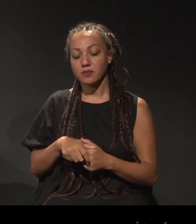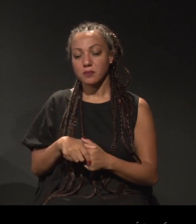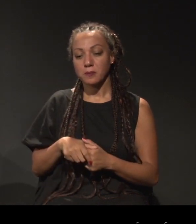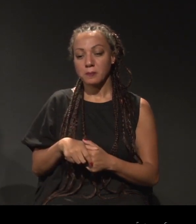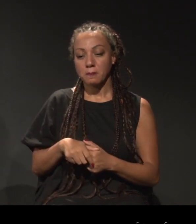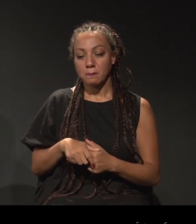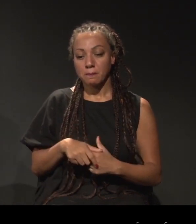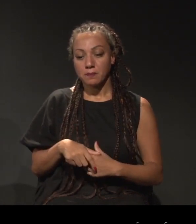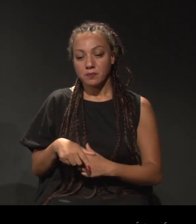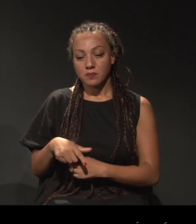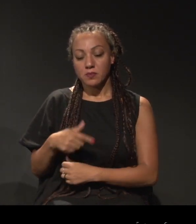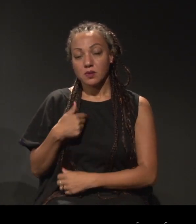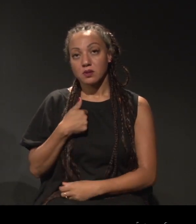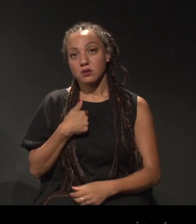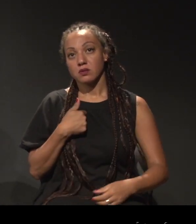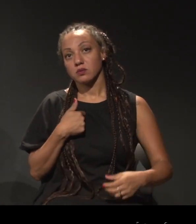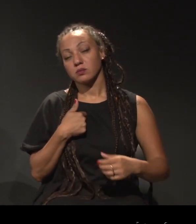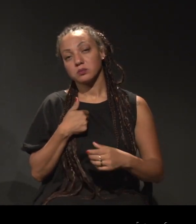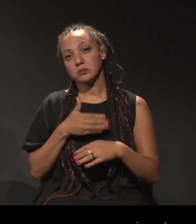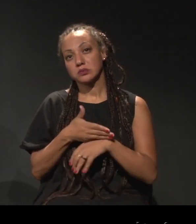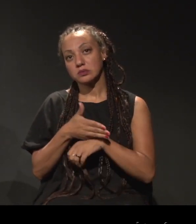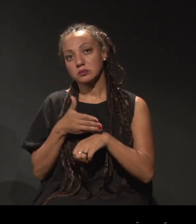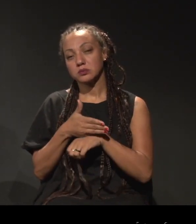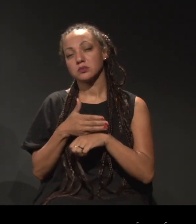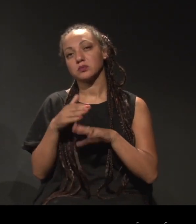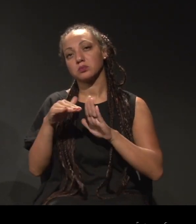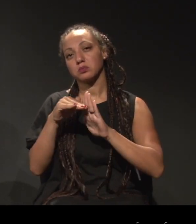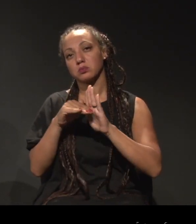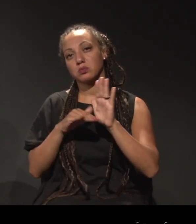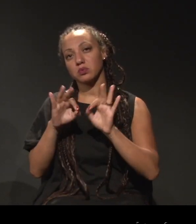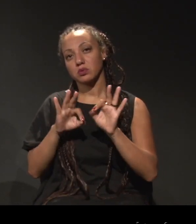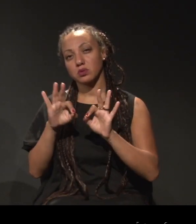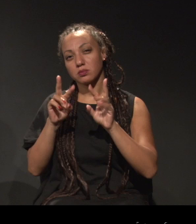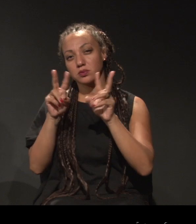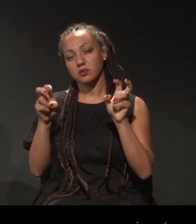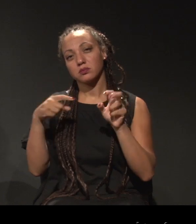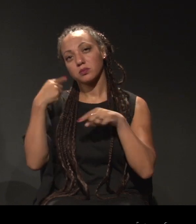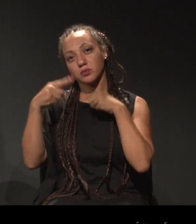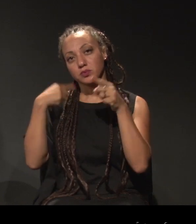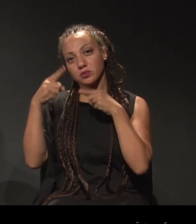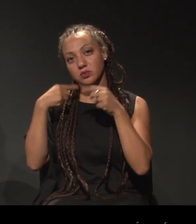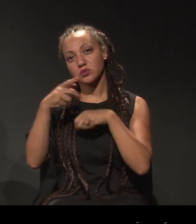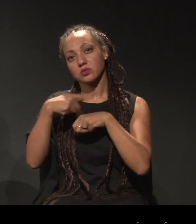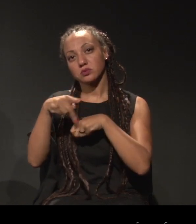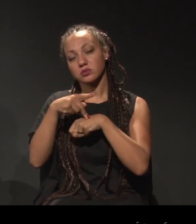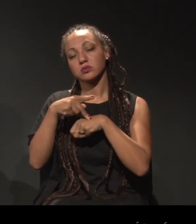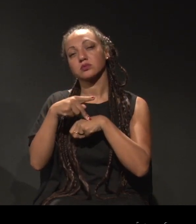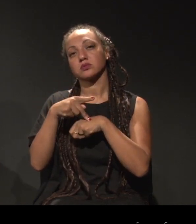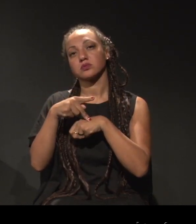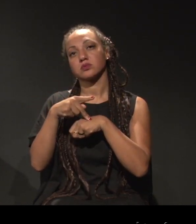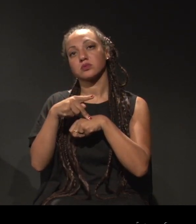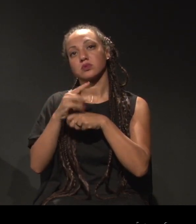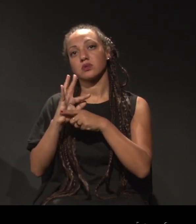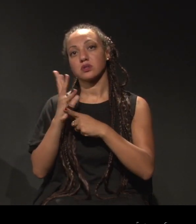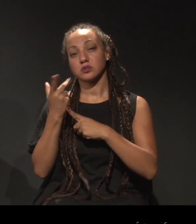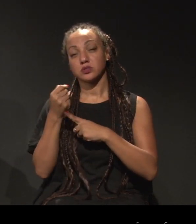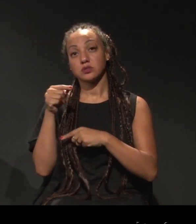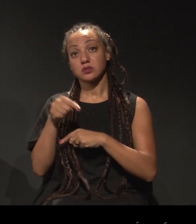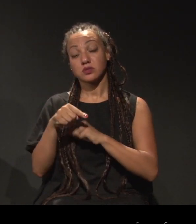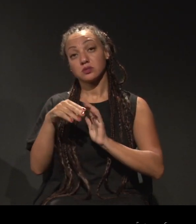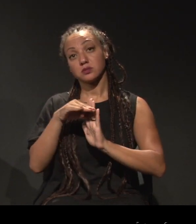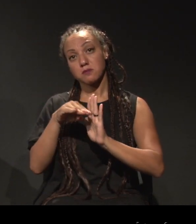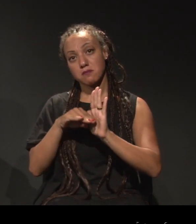em um programa chamado Política Nacional das Artes. Esse programa